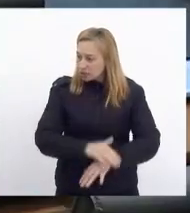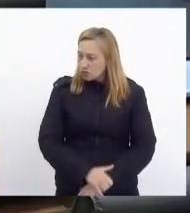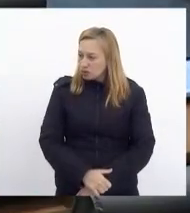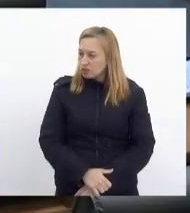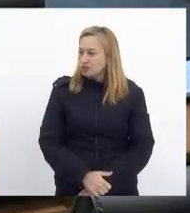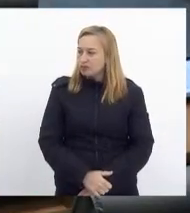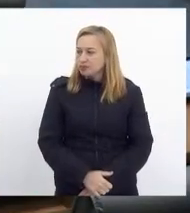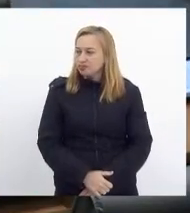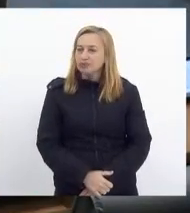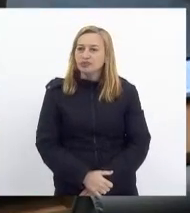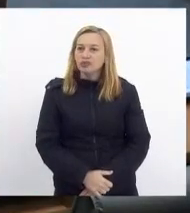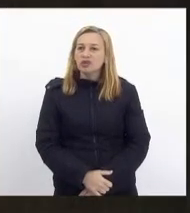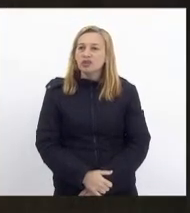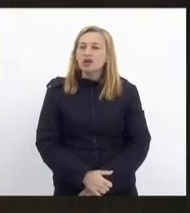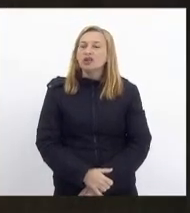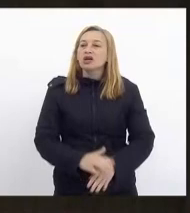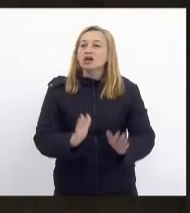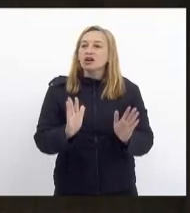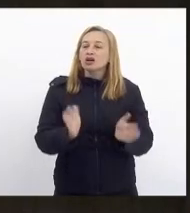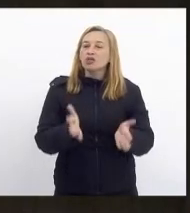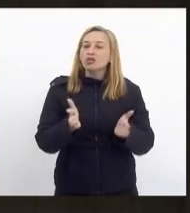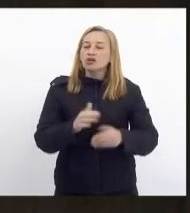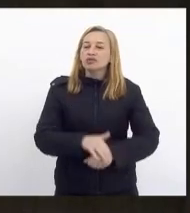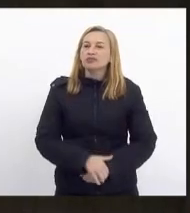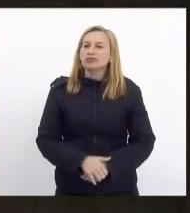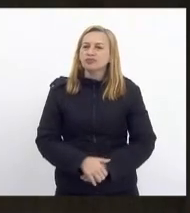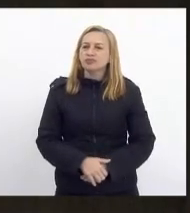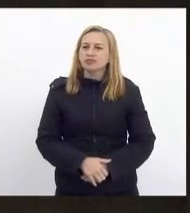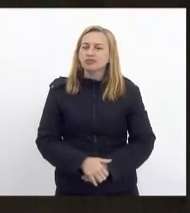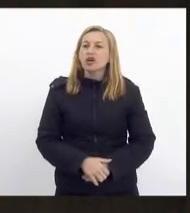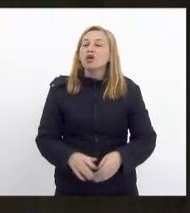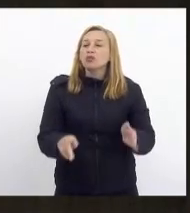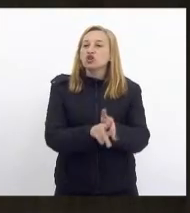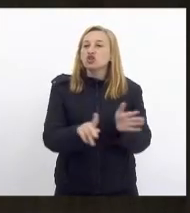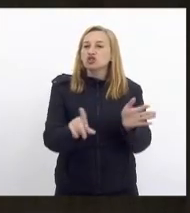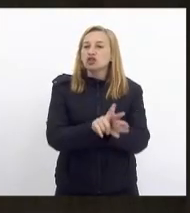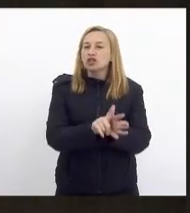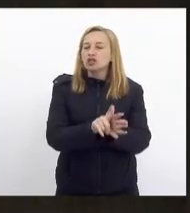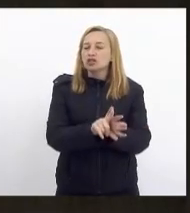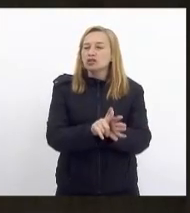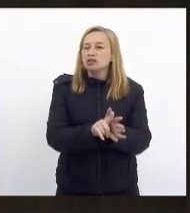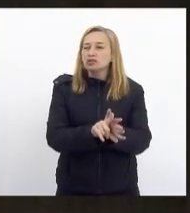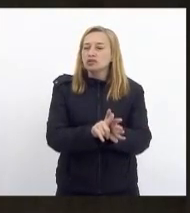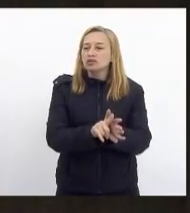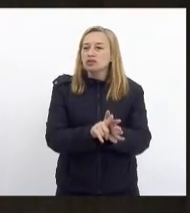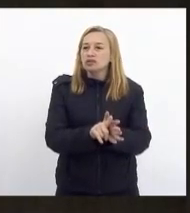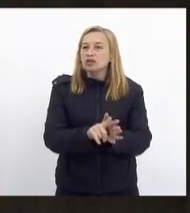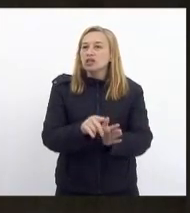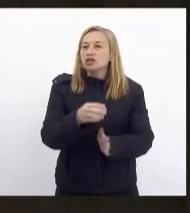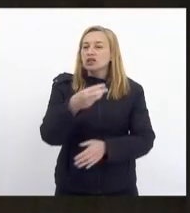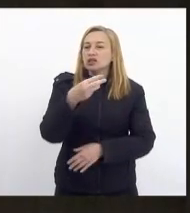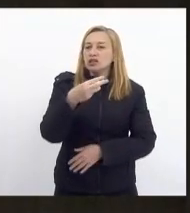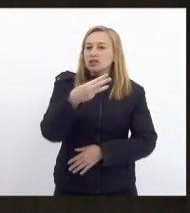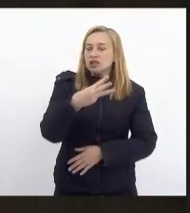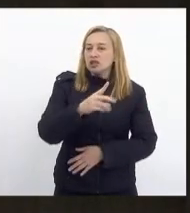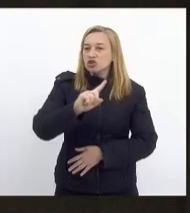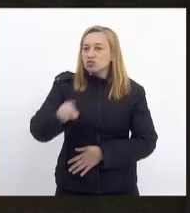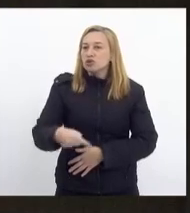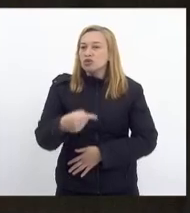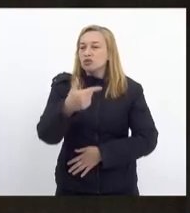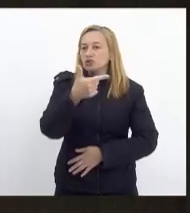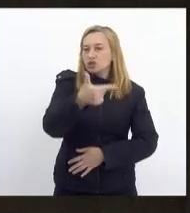E, bom, passar aqui ao meu parecer, ao projeto de lei 3.120 de 2020,